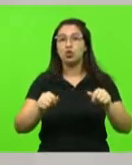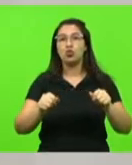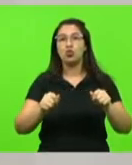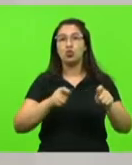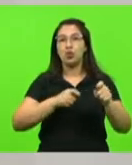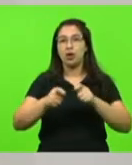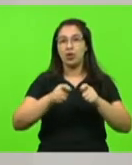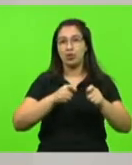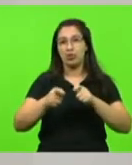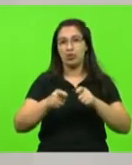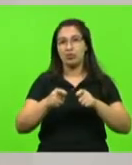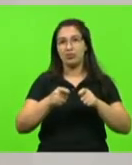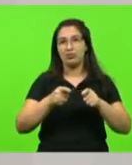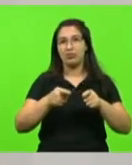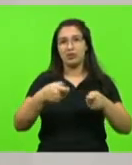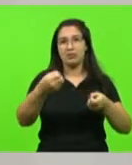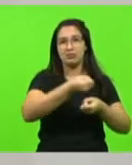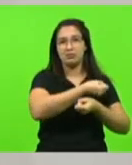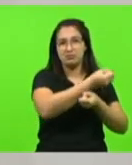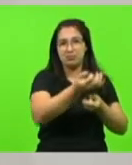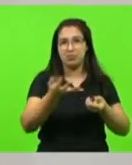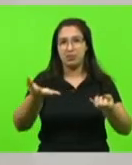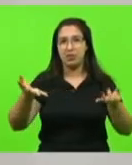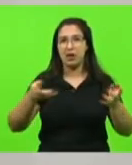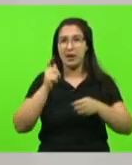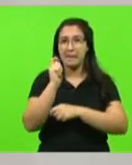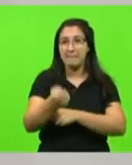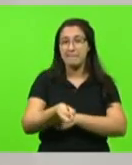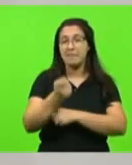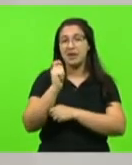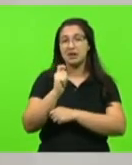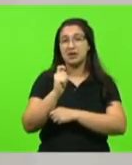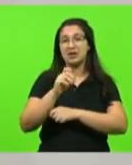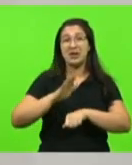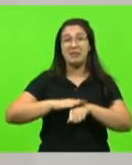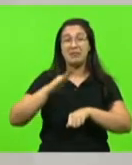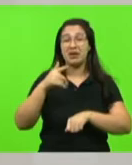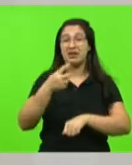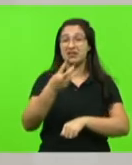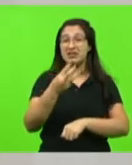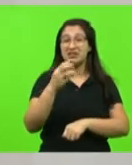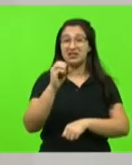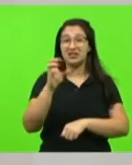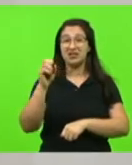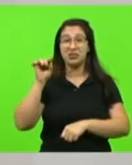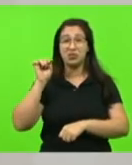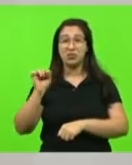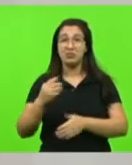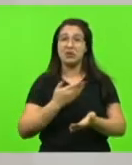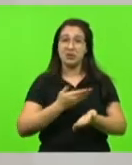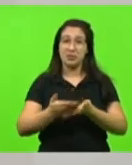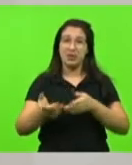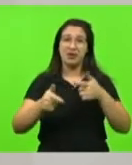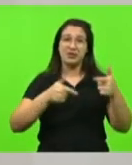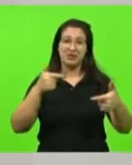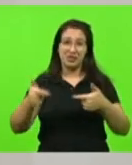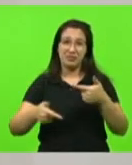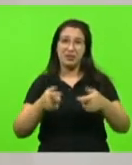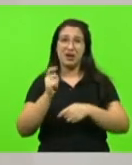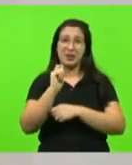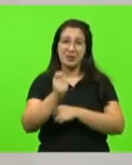Mais de 300 mil pescadores vão perder a sua atividade, porque, a despeito de nós termos ou não